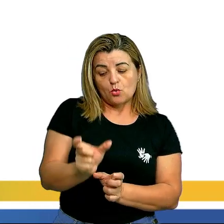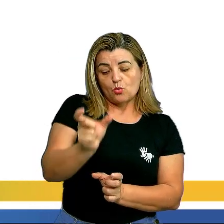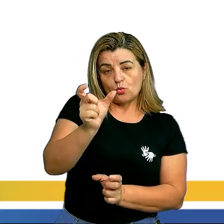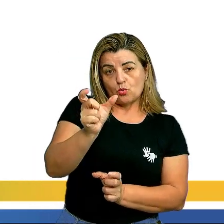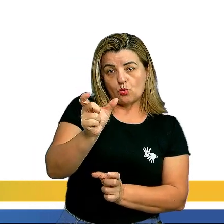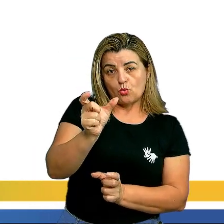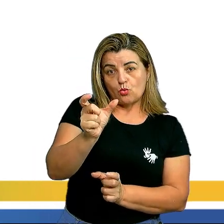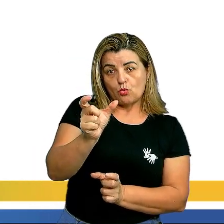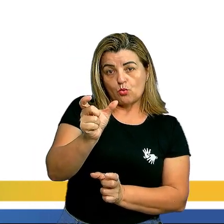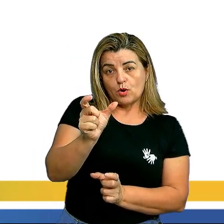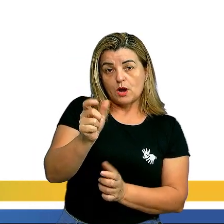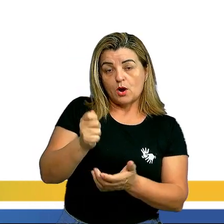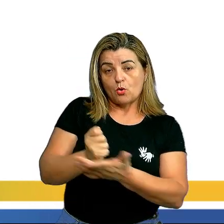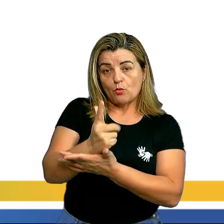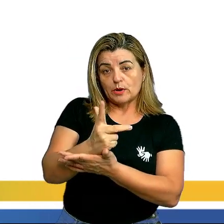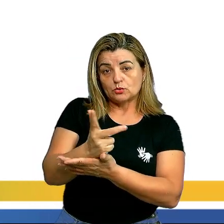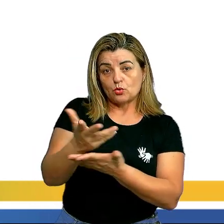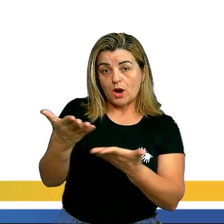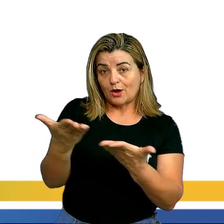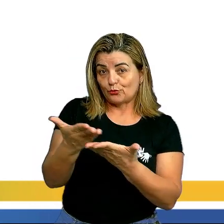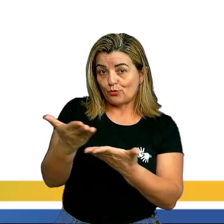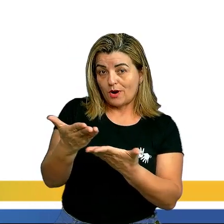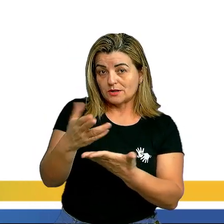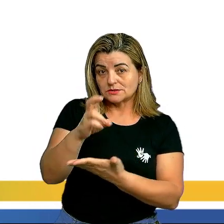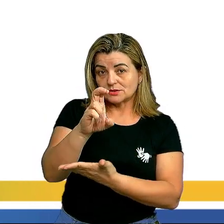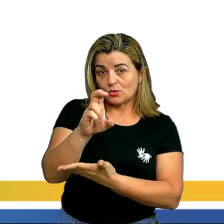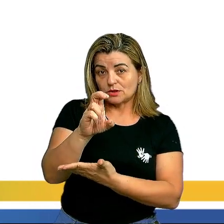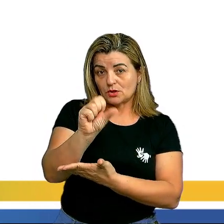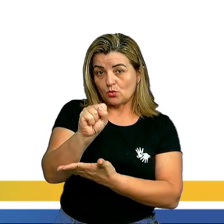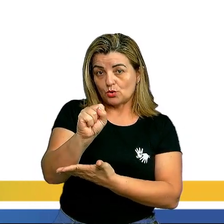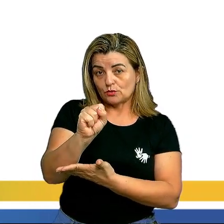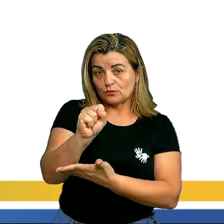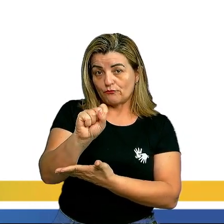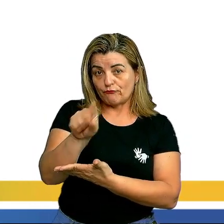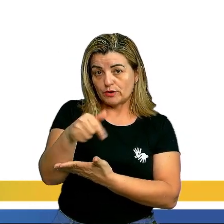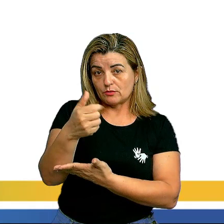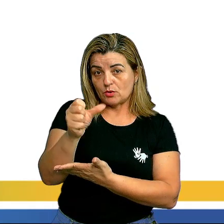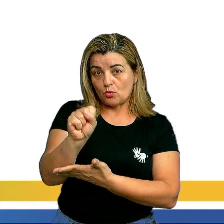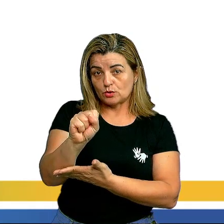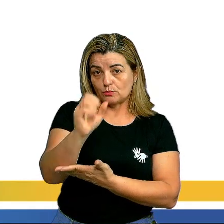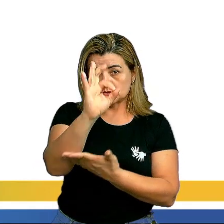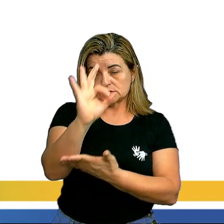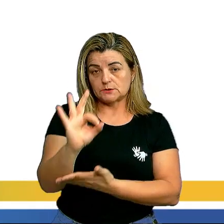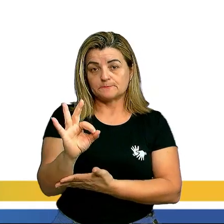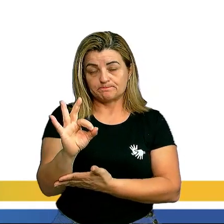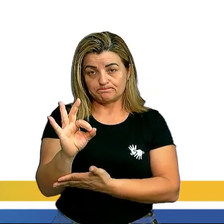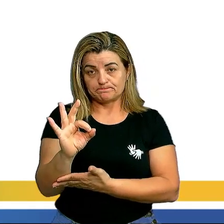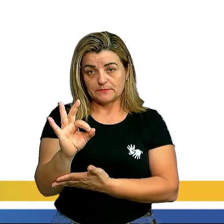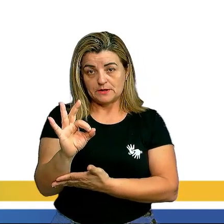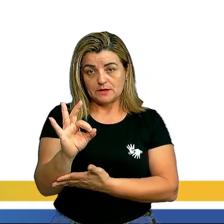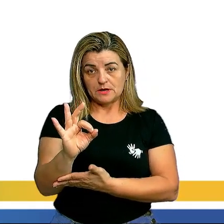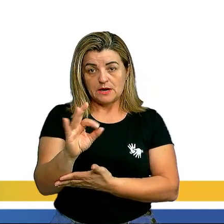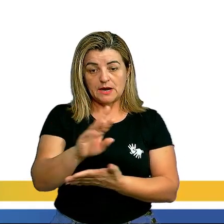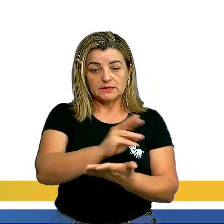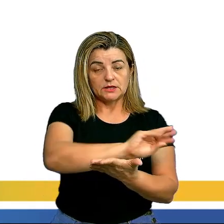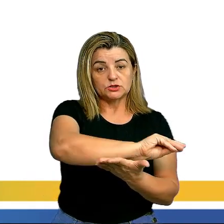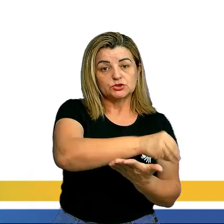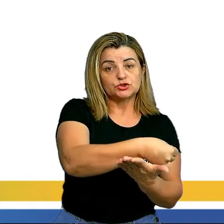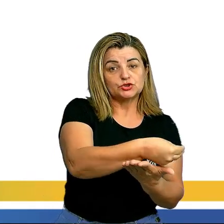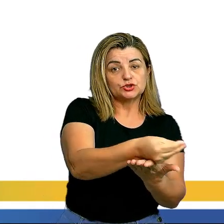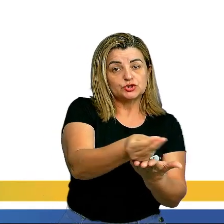atuais. 58,8%. Aí nós temos a distribuição